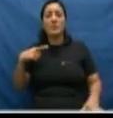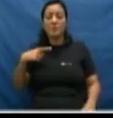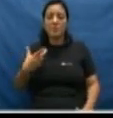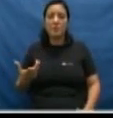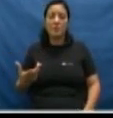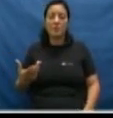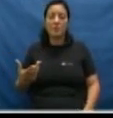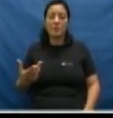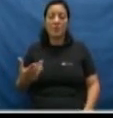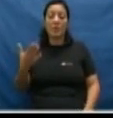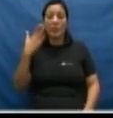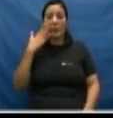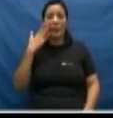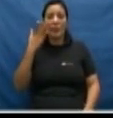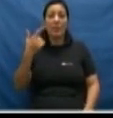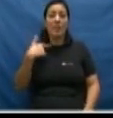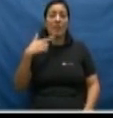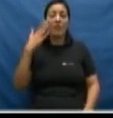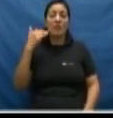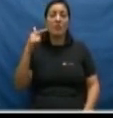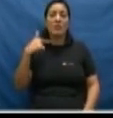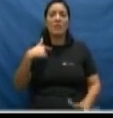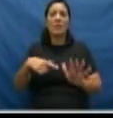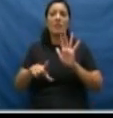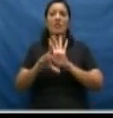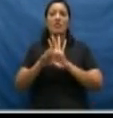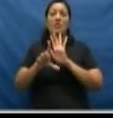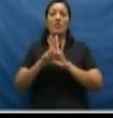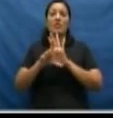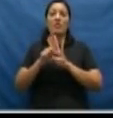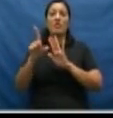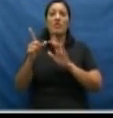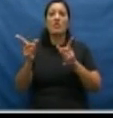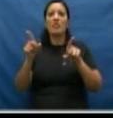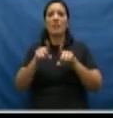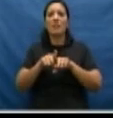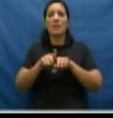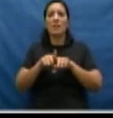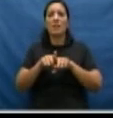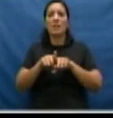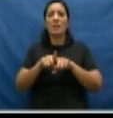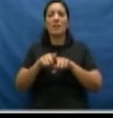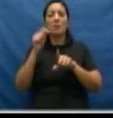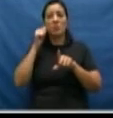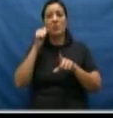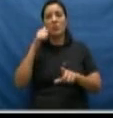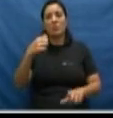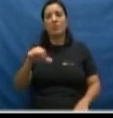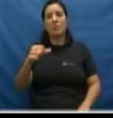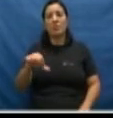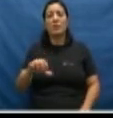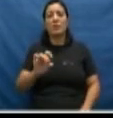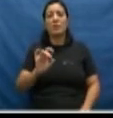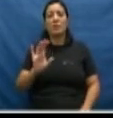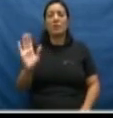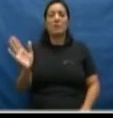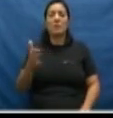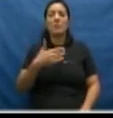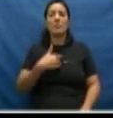E reconhece perante a lei, pelo menos até agora, sua união homoafetiva feminina. Pode passar.